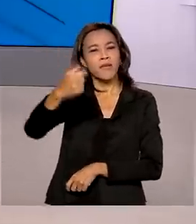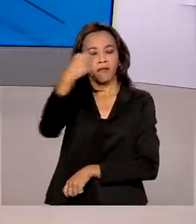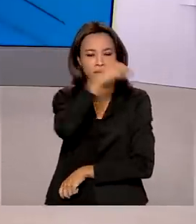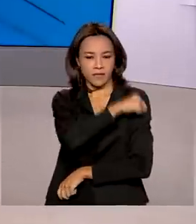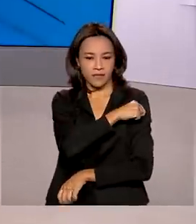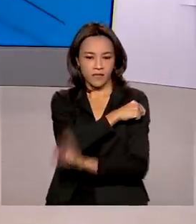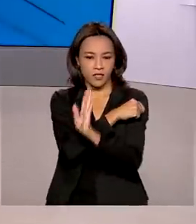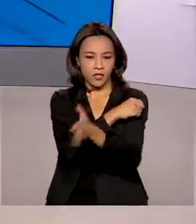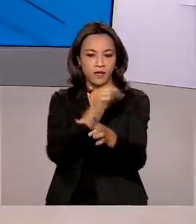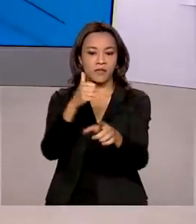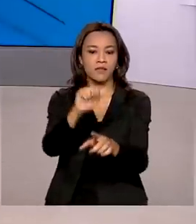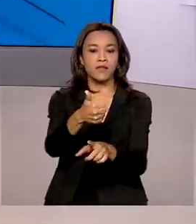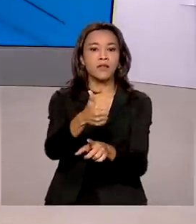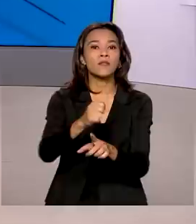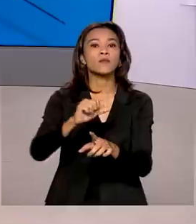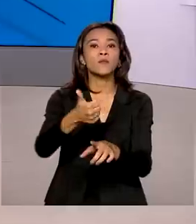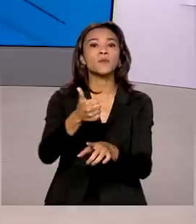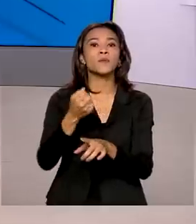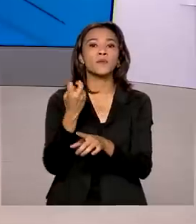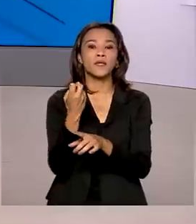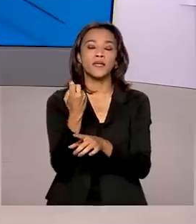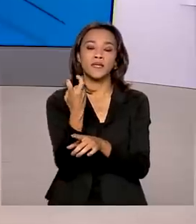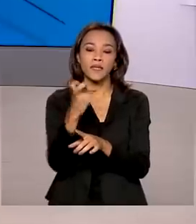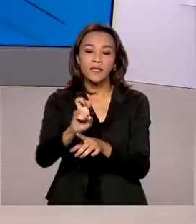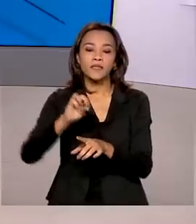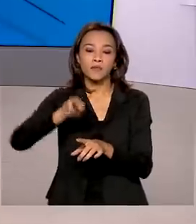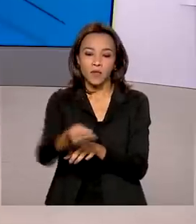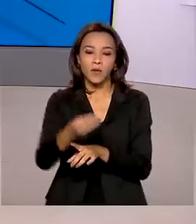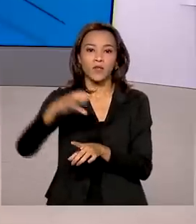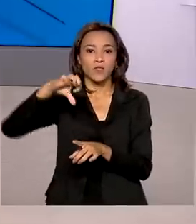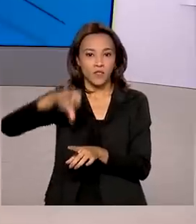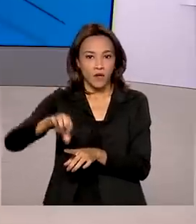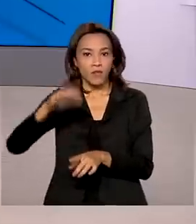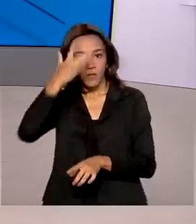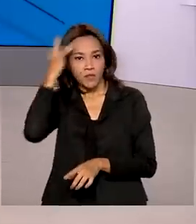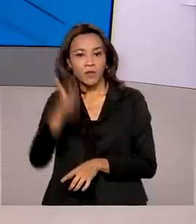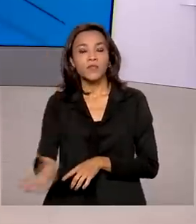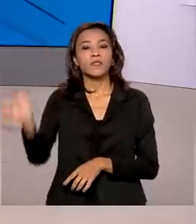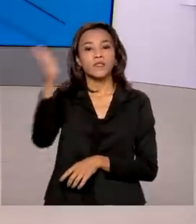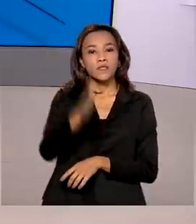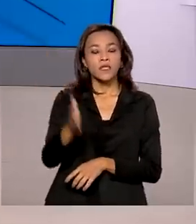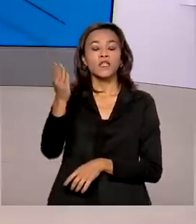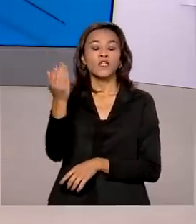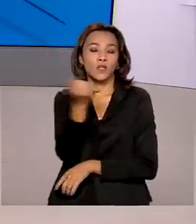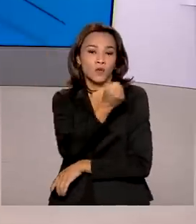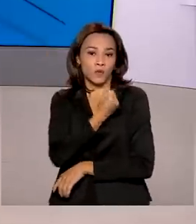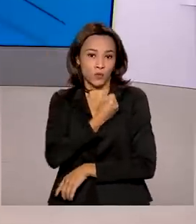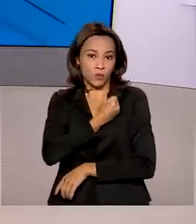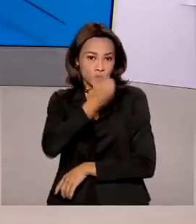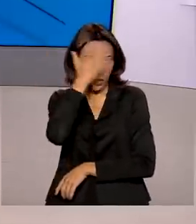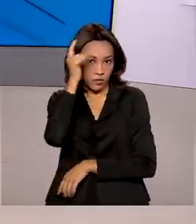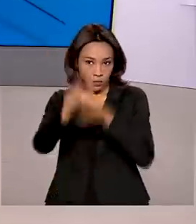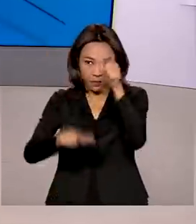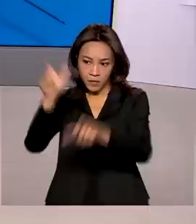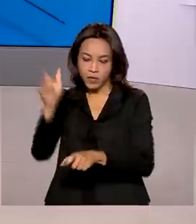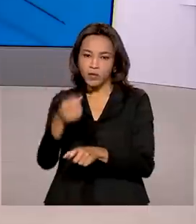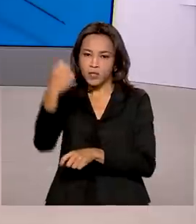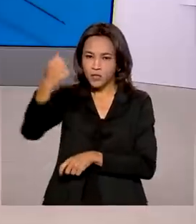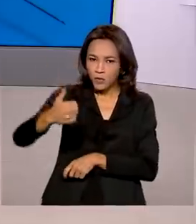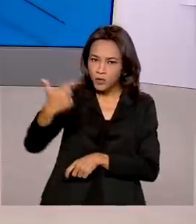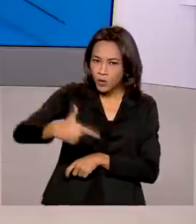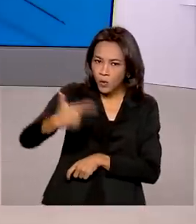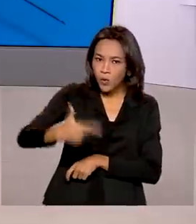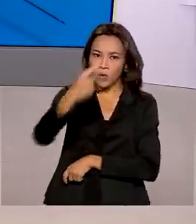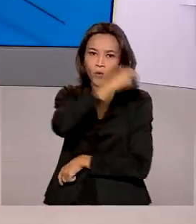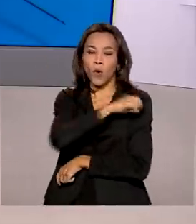vacina ultrapassam 115 milhões e 9 mil pessoas. E o número de brasileiros que tomaram as duas doses da vacina ou dose